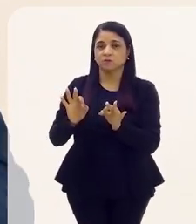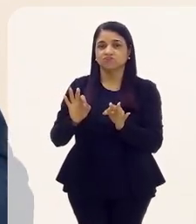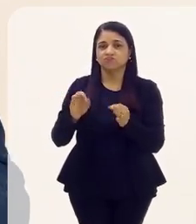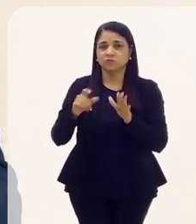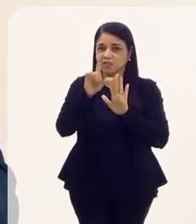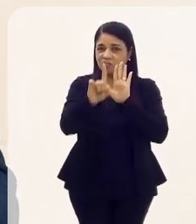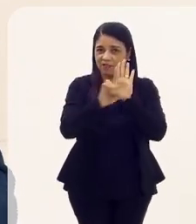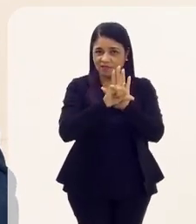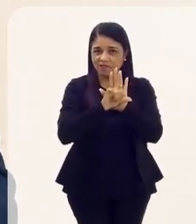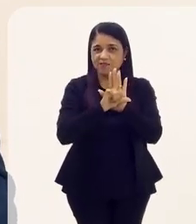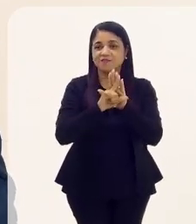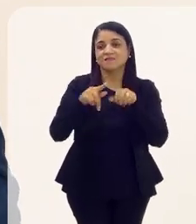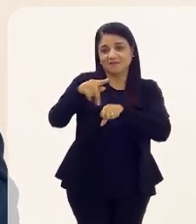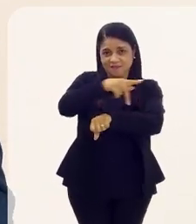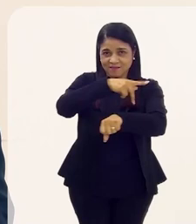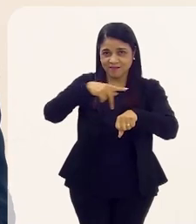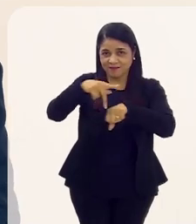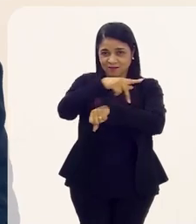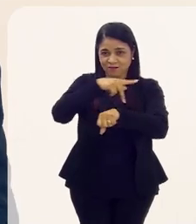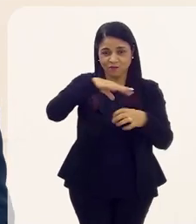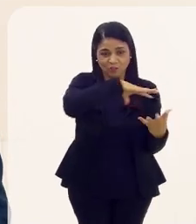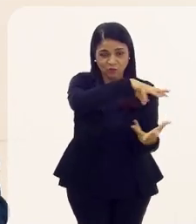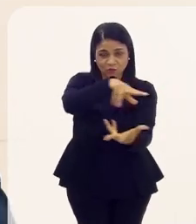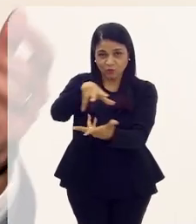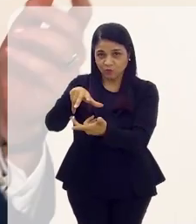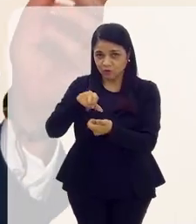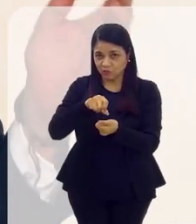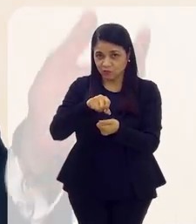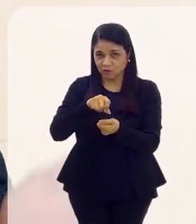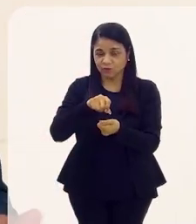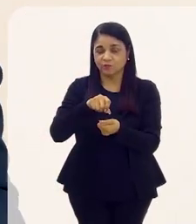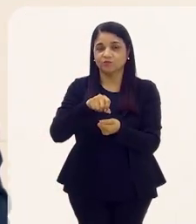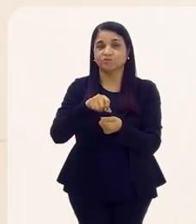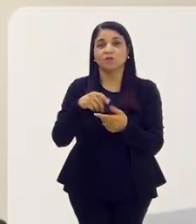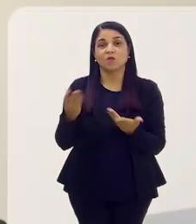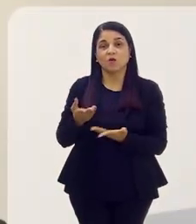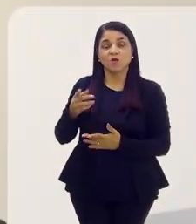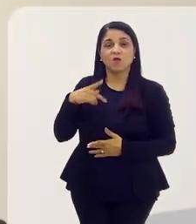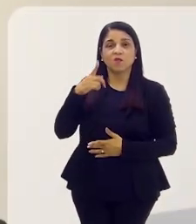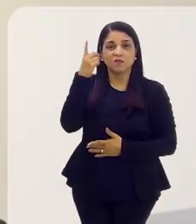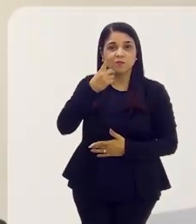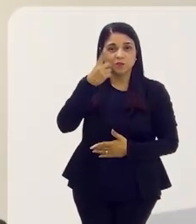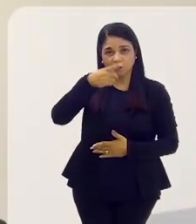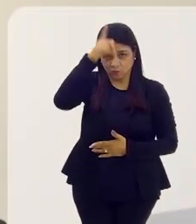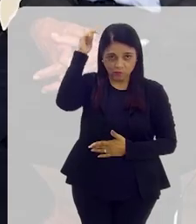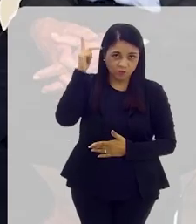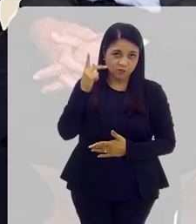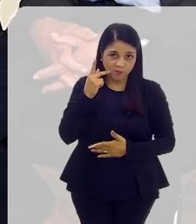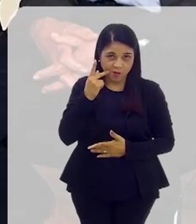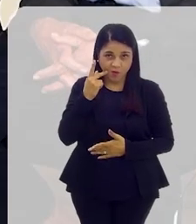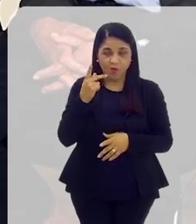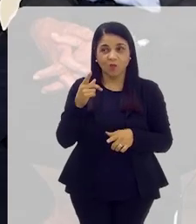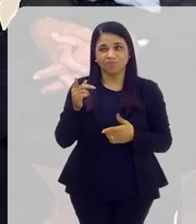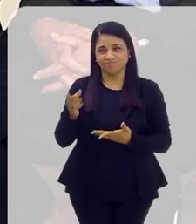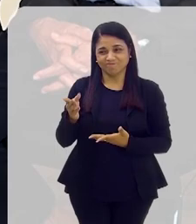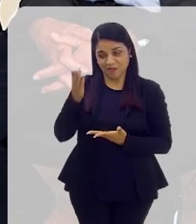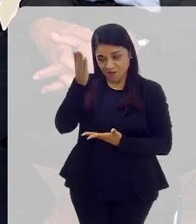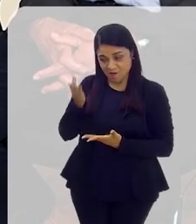atos internacionais da justiça. E para isso nós trouxemos aqui o deputado Luiz Paulo Corrêa, que é